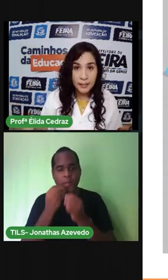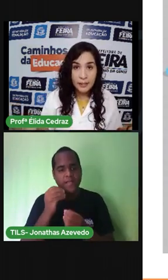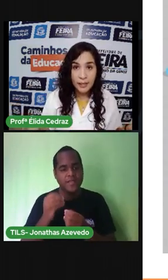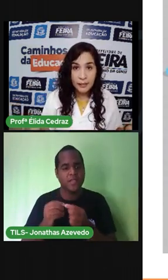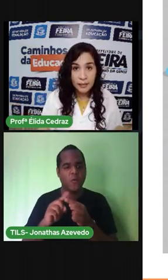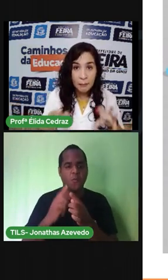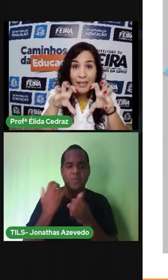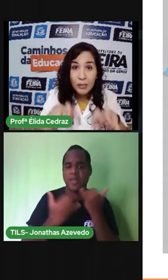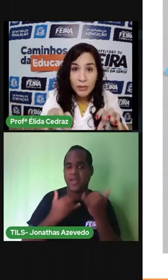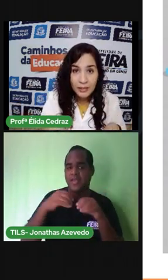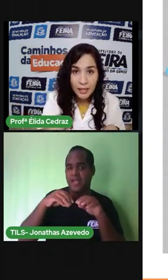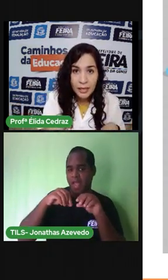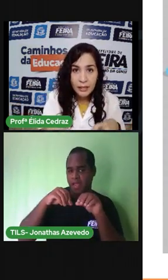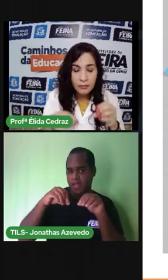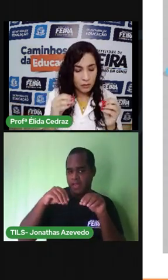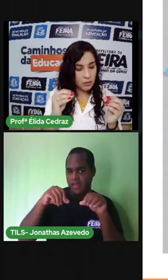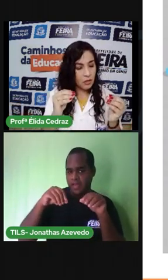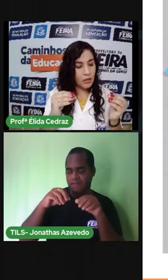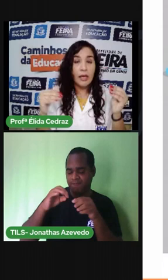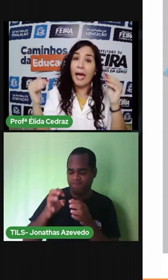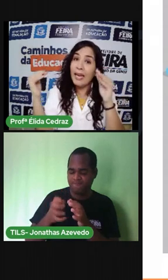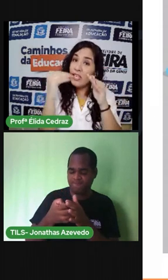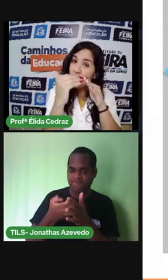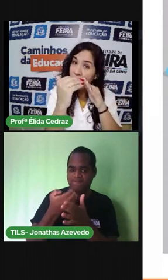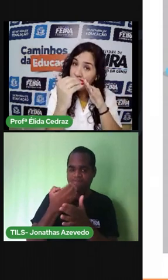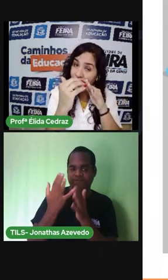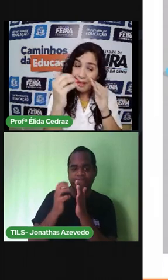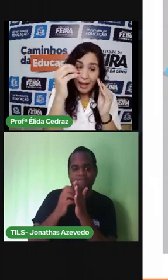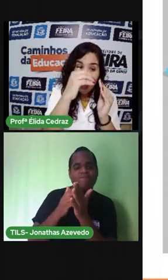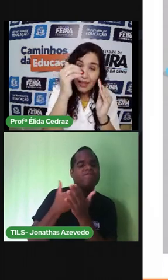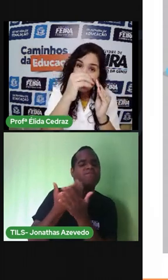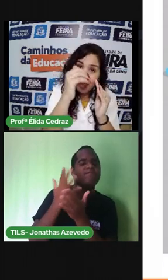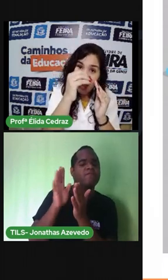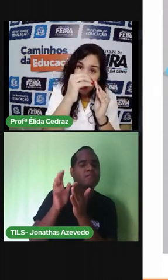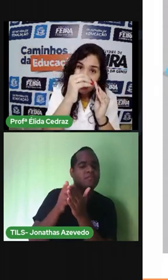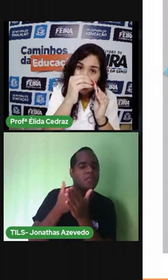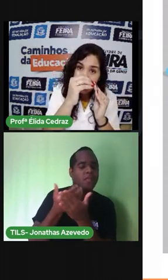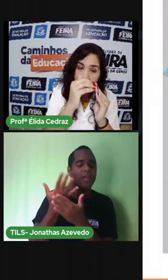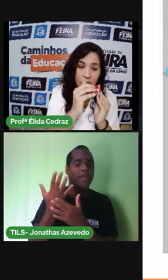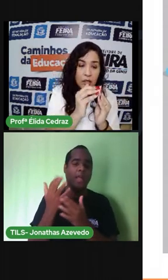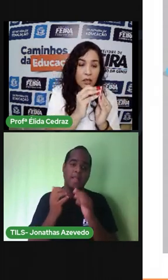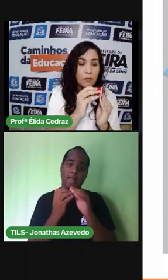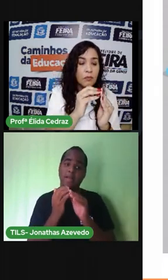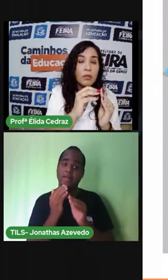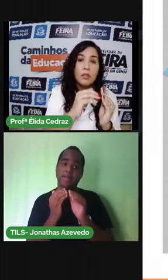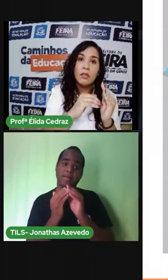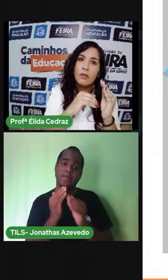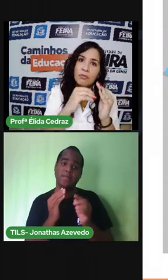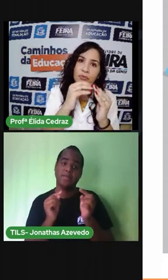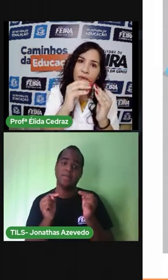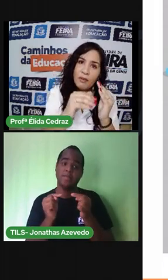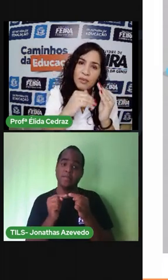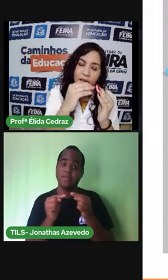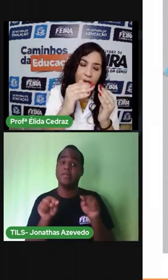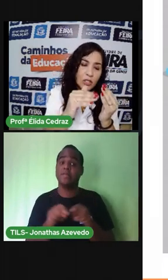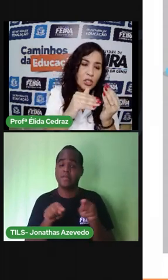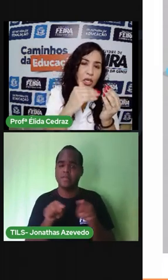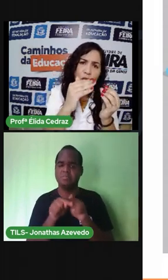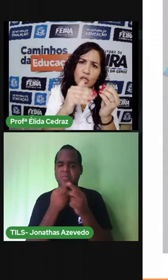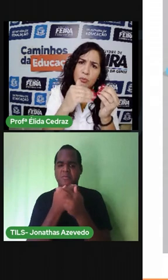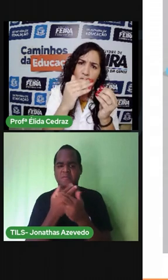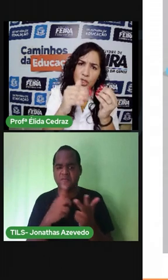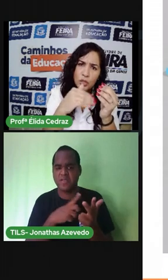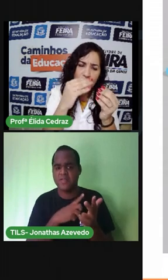brincadeira lá que tá brincando na terra, além de entrar à terra ali, vai ficar